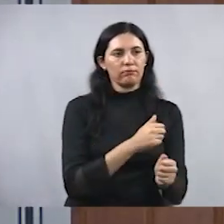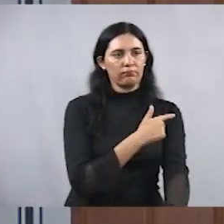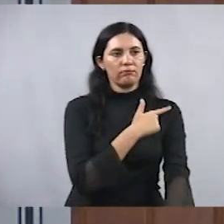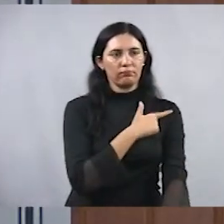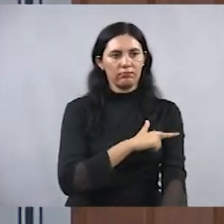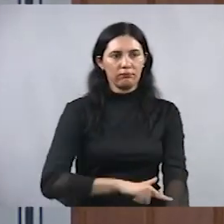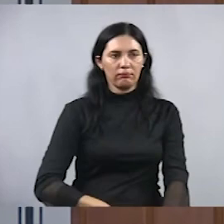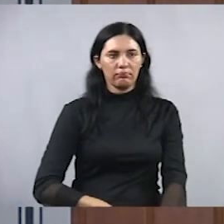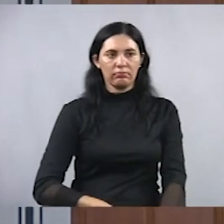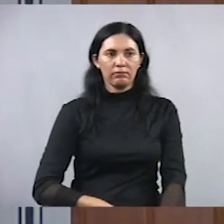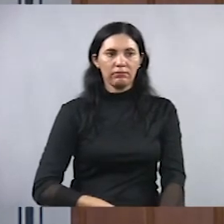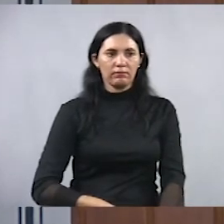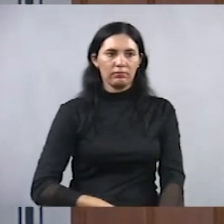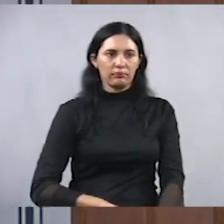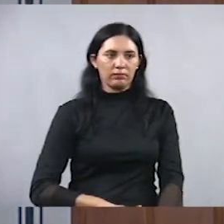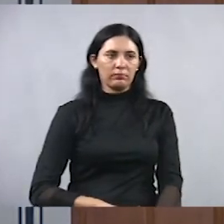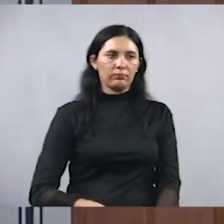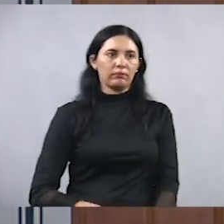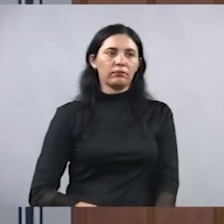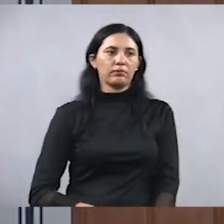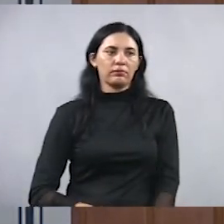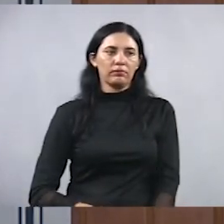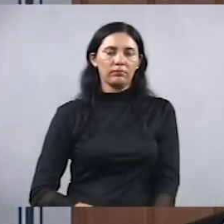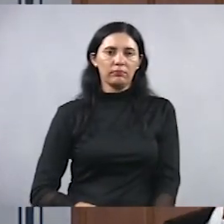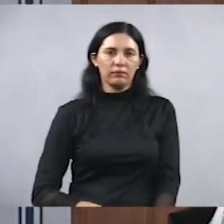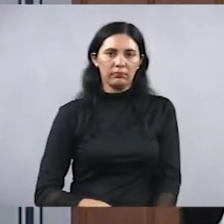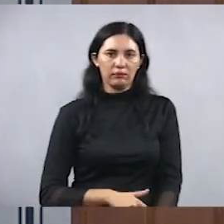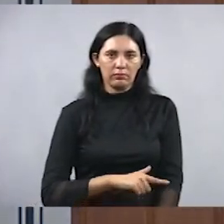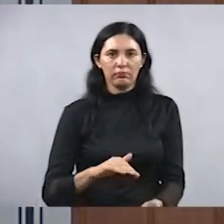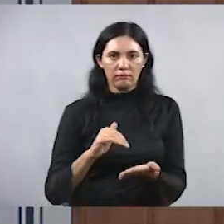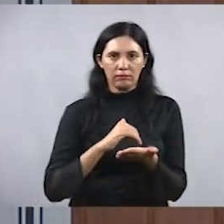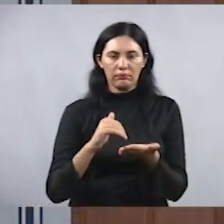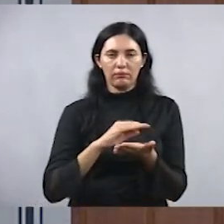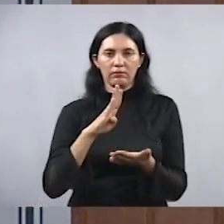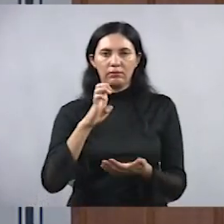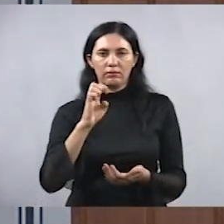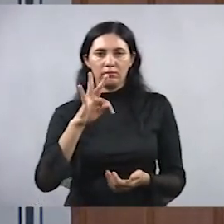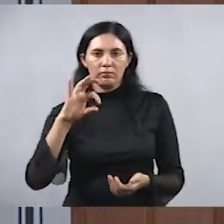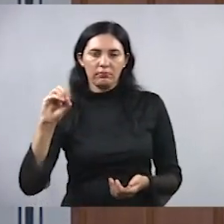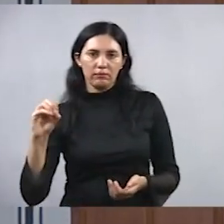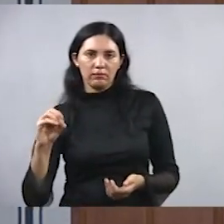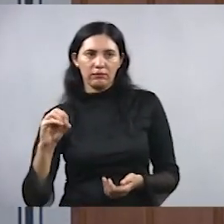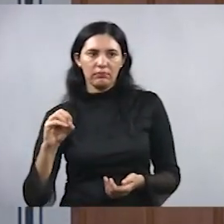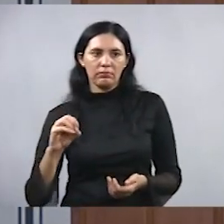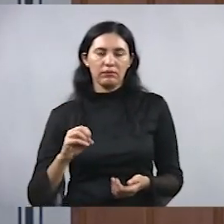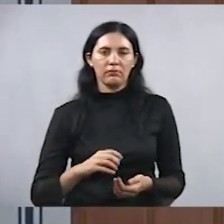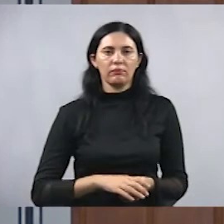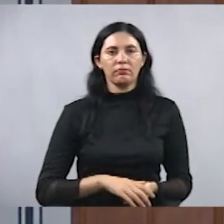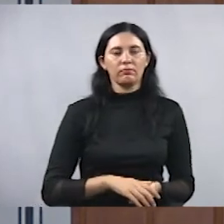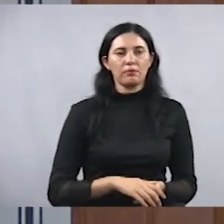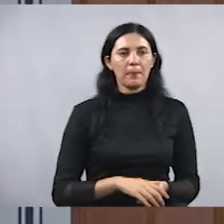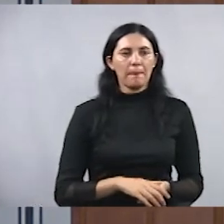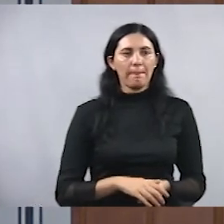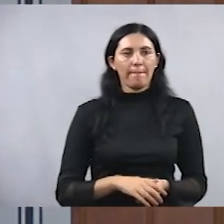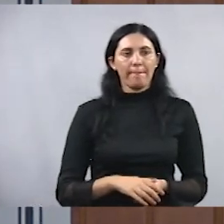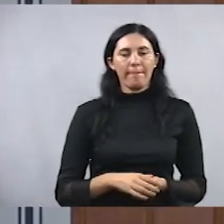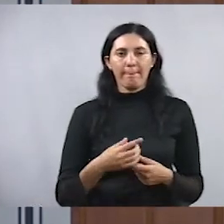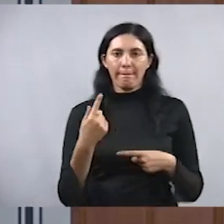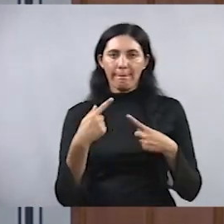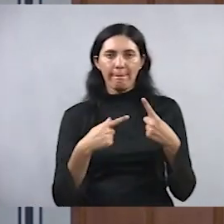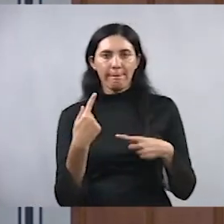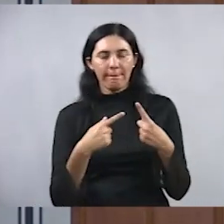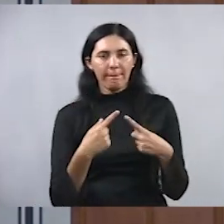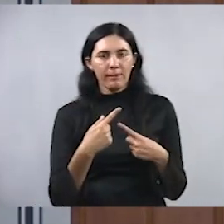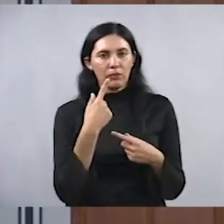Beto Cavallari para que a gente possa dirimir qualquer dúvida a respeito desse assunto,